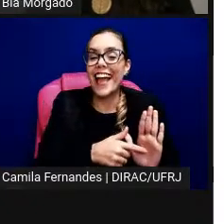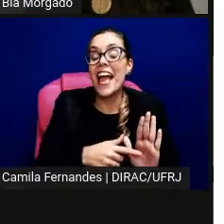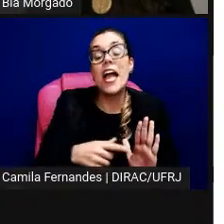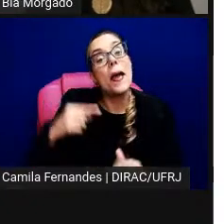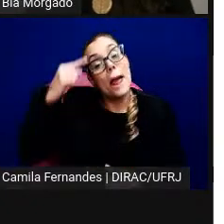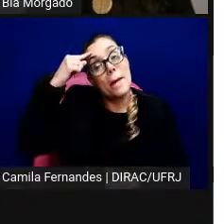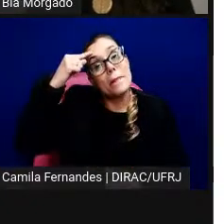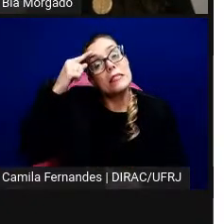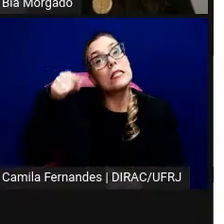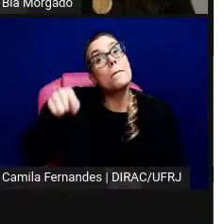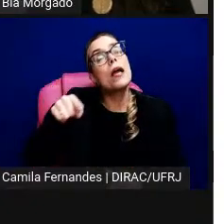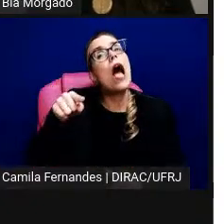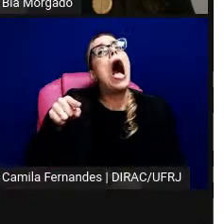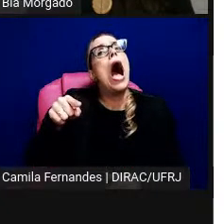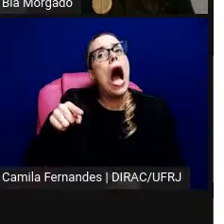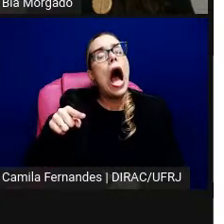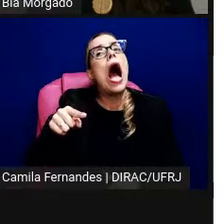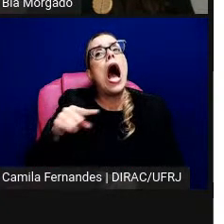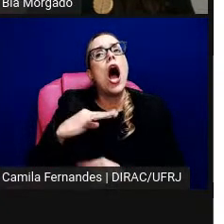conectado com a produção.